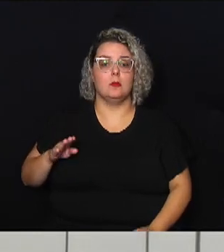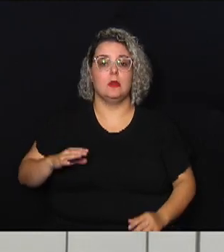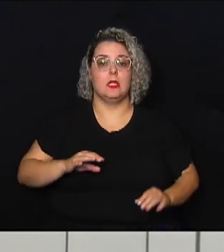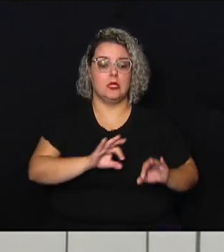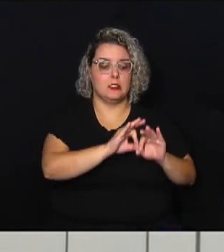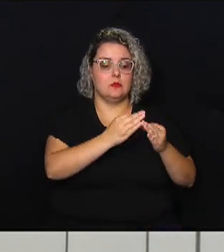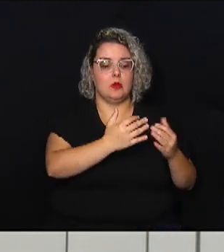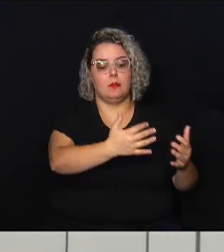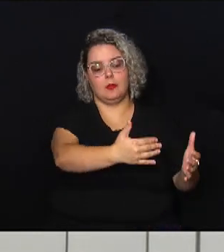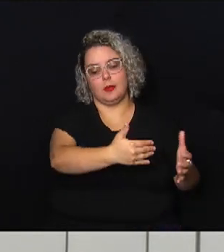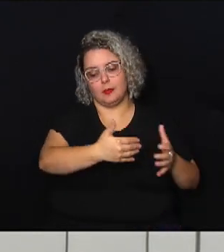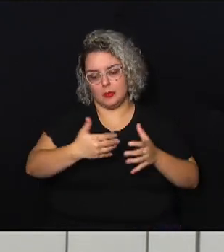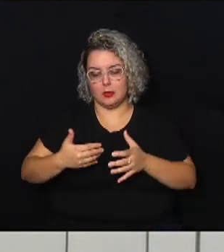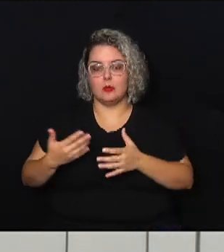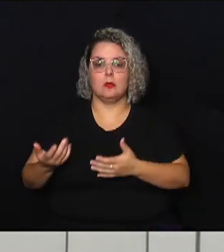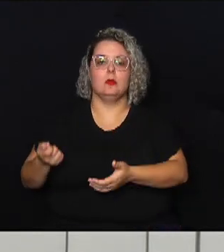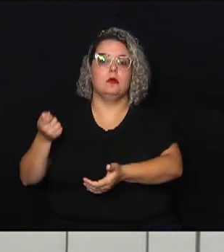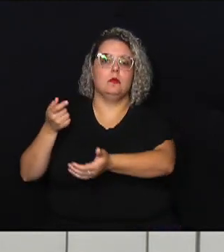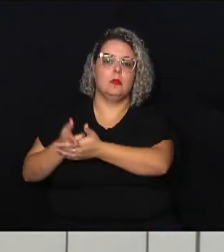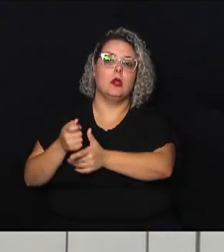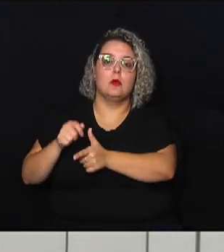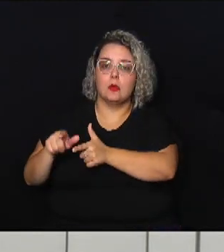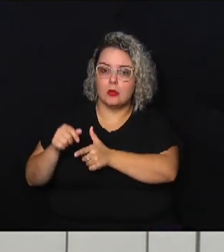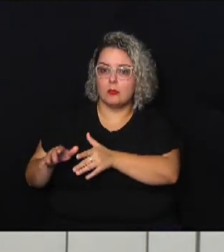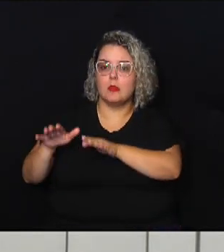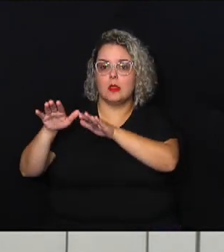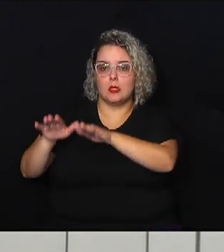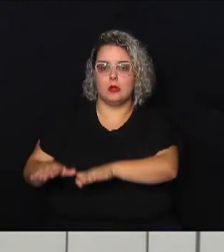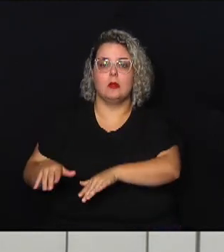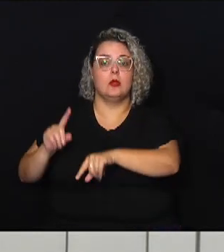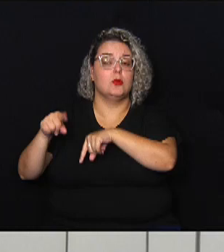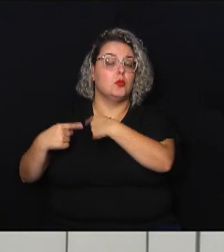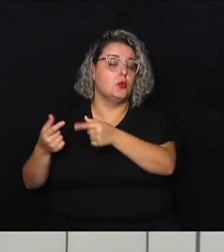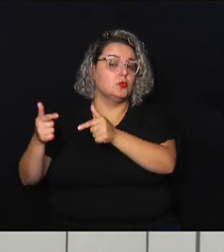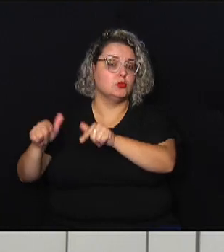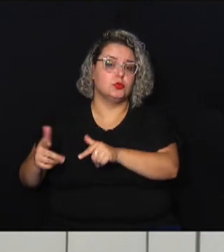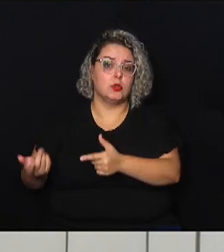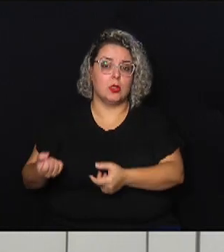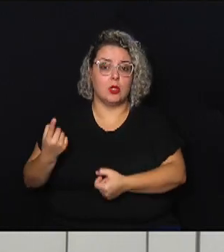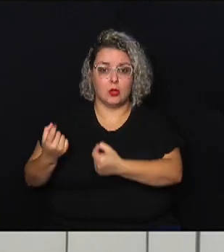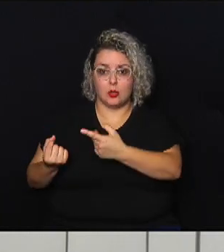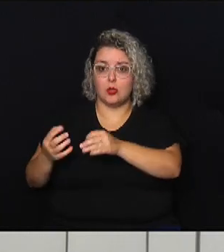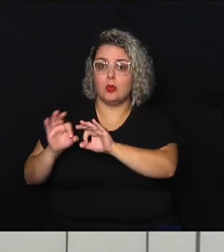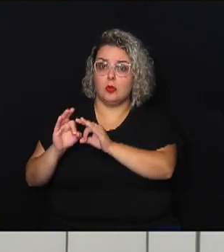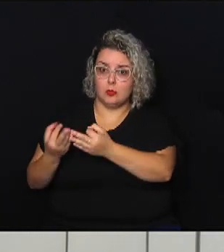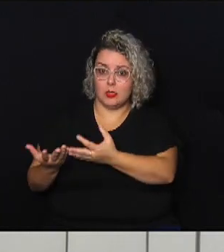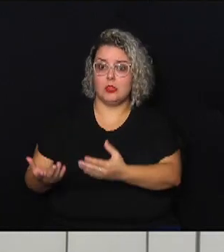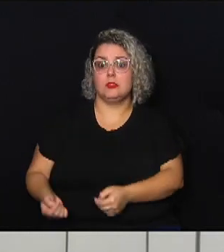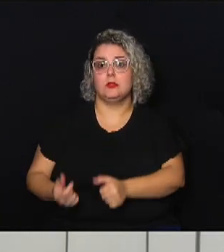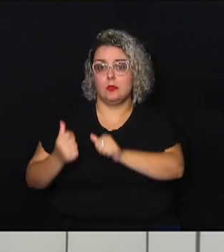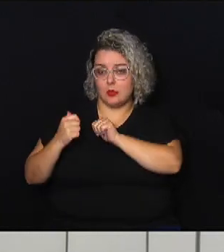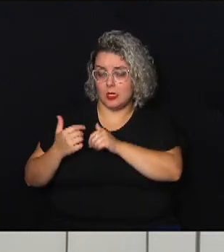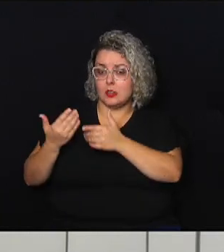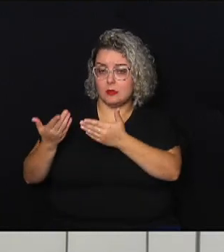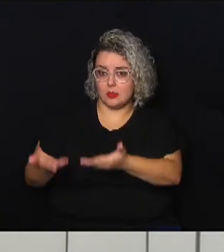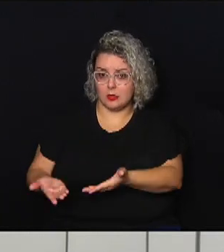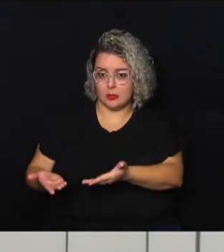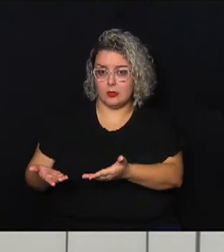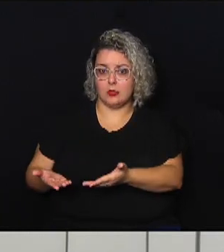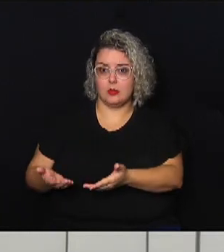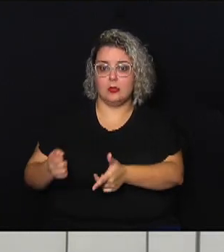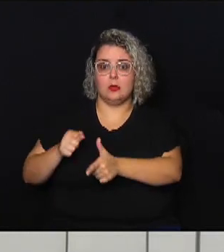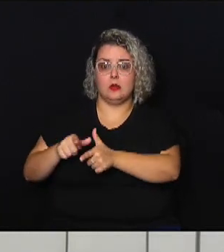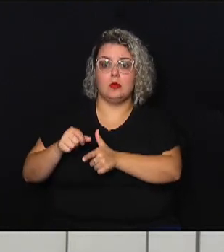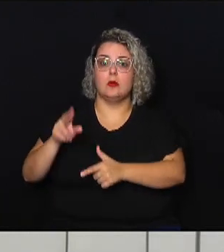isso se paga um aluguel para que elas estejam em outro lugar, algumas famílias estão sendo beneficiadas com esse aluguel